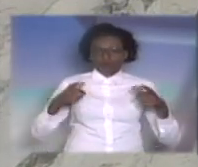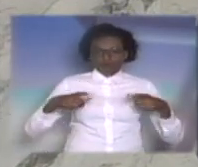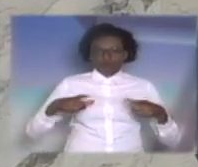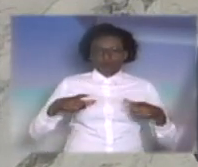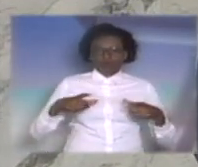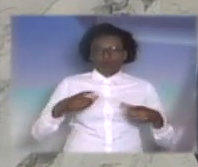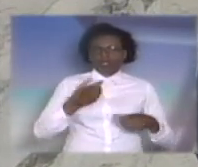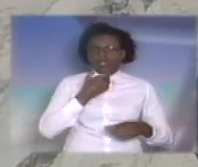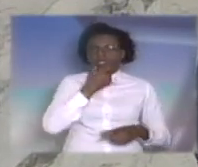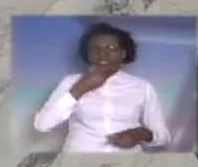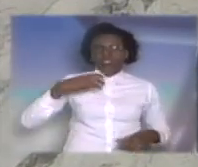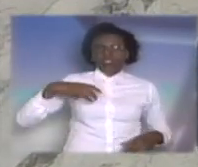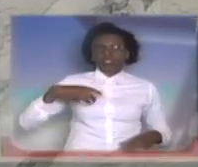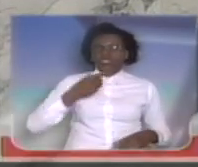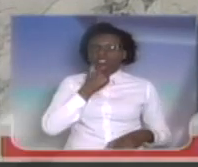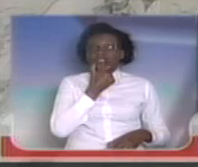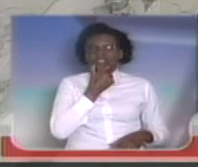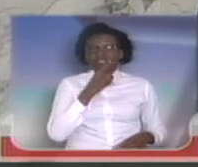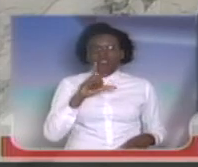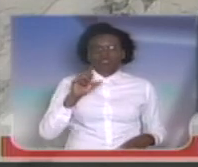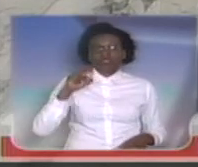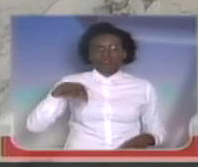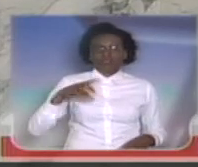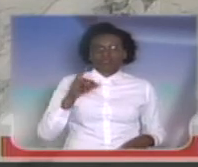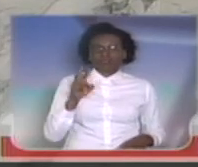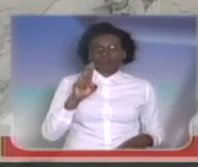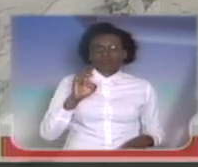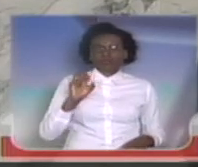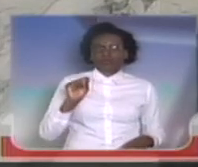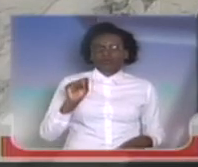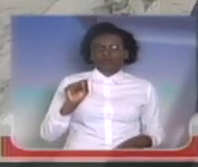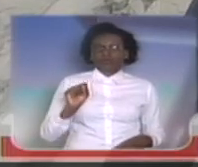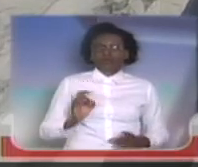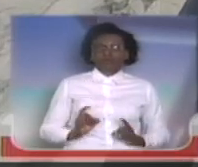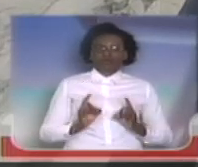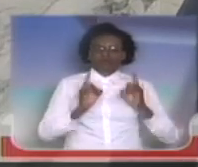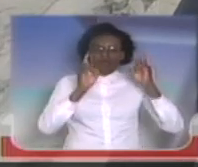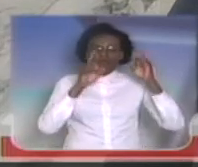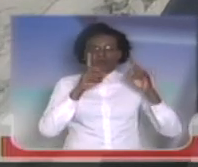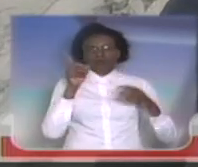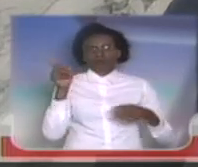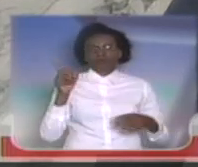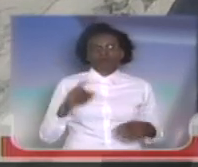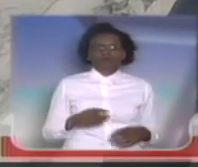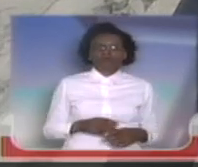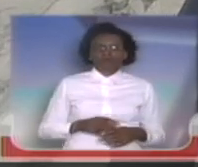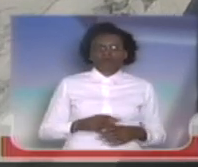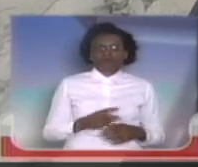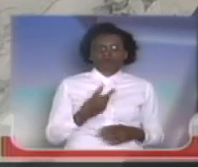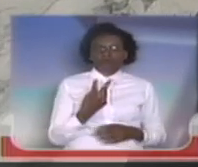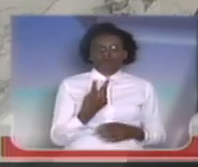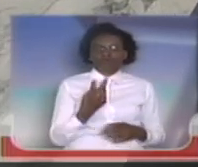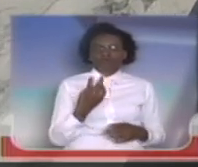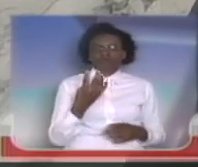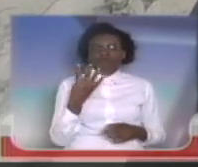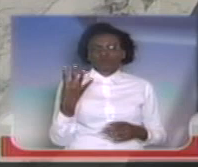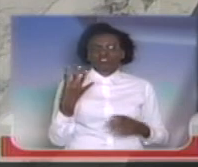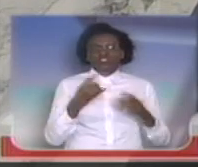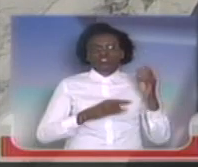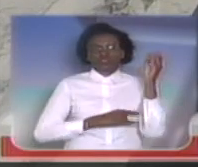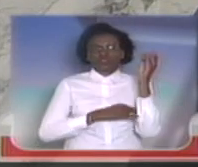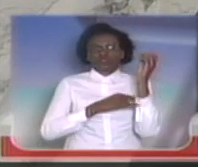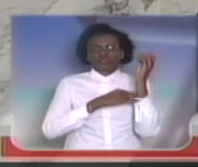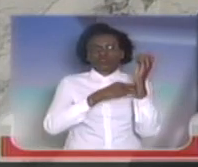um prédio ali em um dos subdistritos de Londres, um prédio de 24 andares, onde,